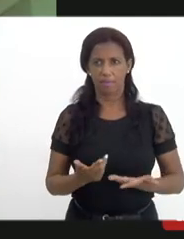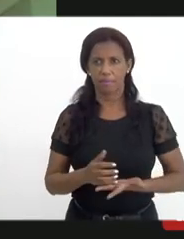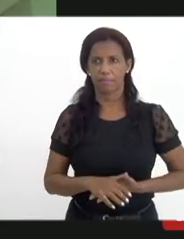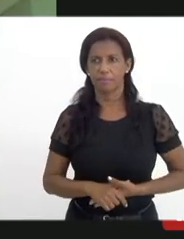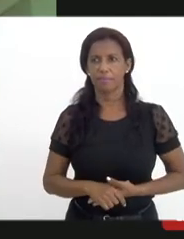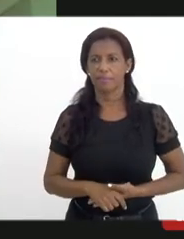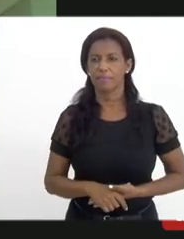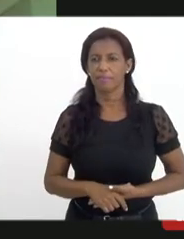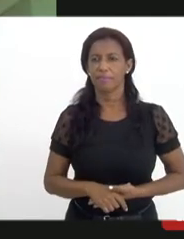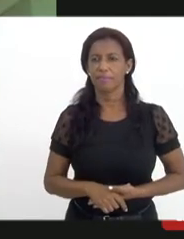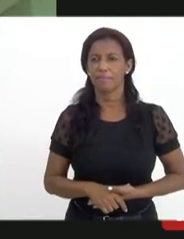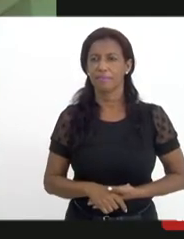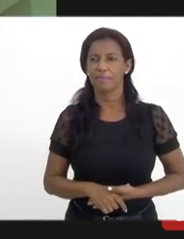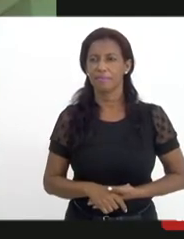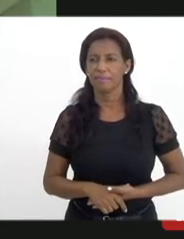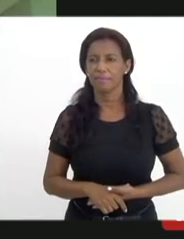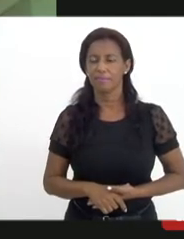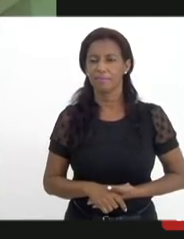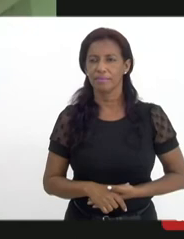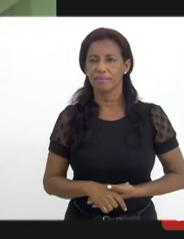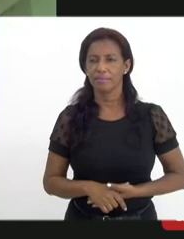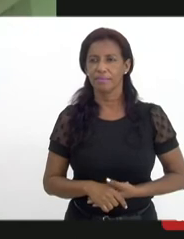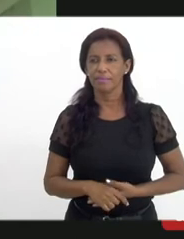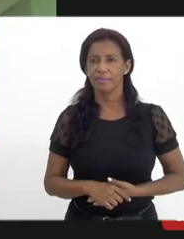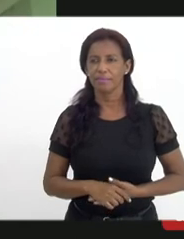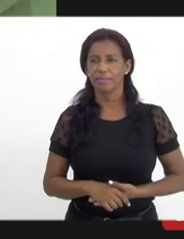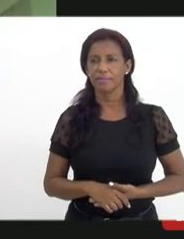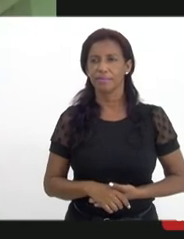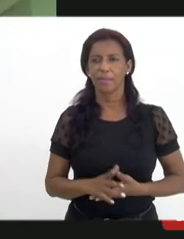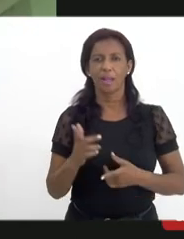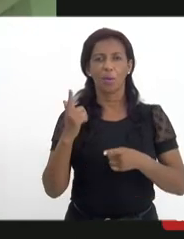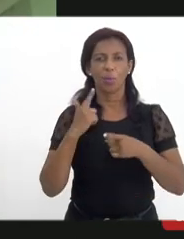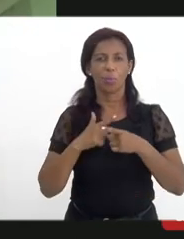Estava desde o início querendo falar e não conseguiu, estava com problema.